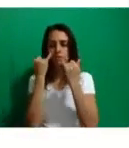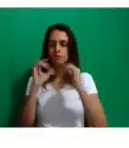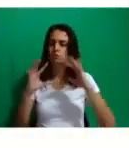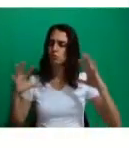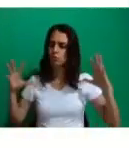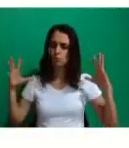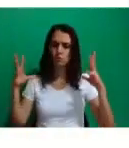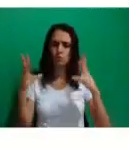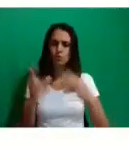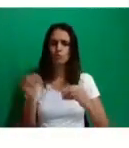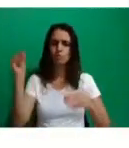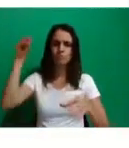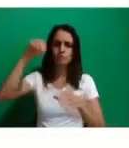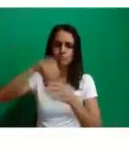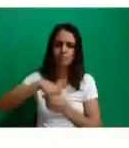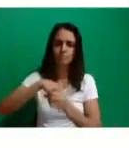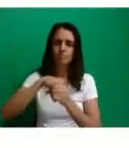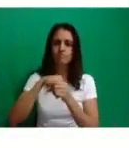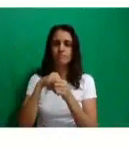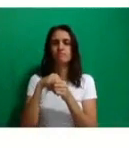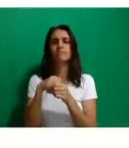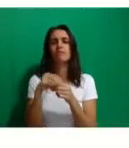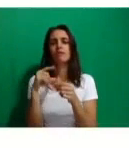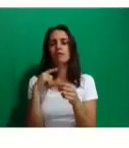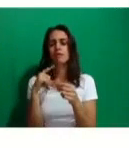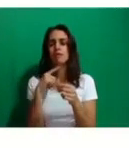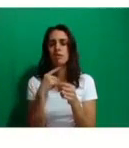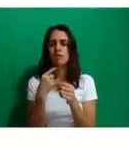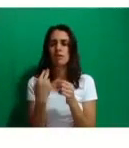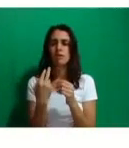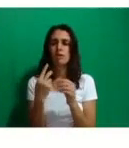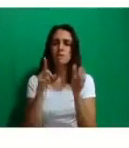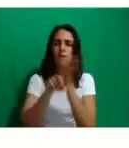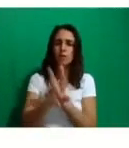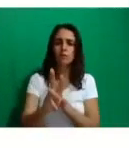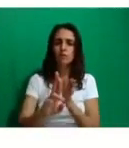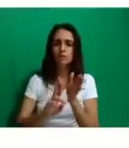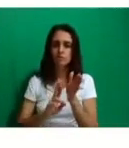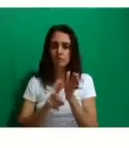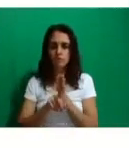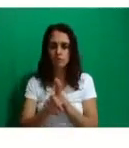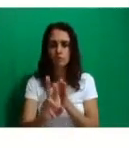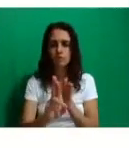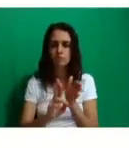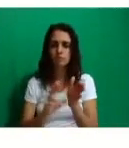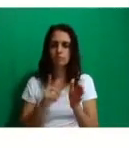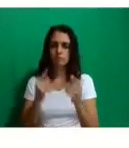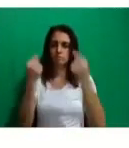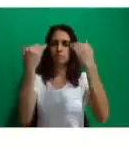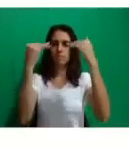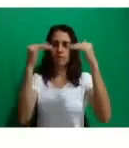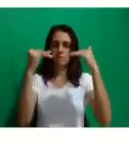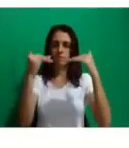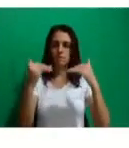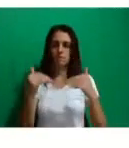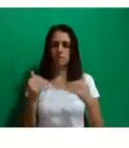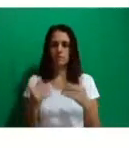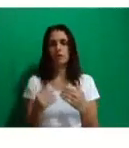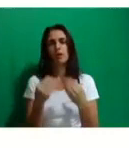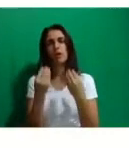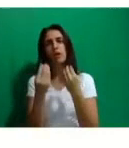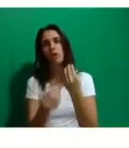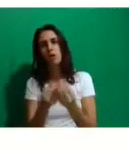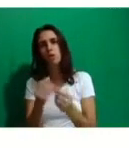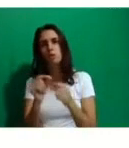sobre o curso. Lá tem um conjunto de perguntas e respostas que geralmente vocês fazem, né? Ah, como que eu faço para